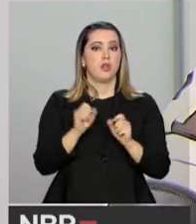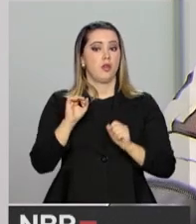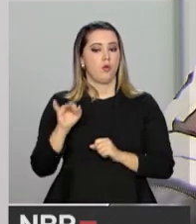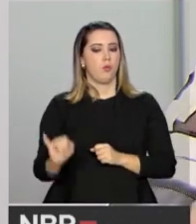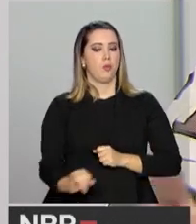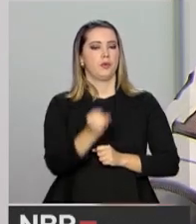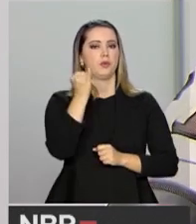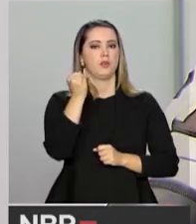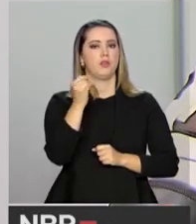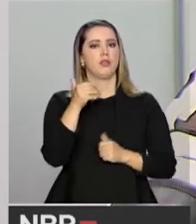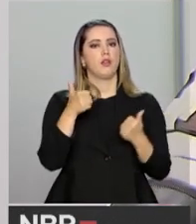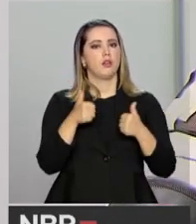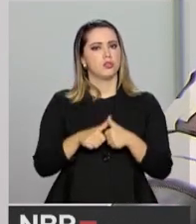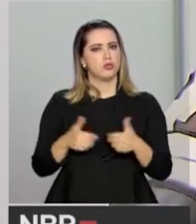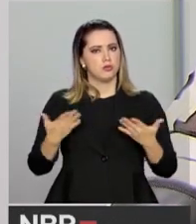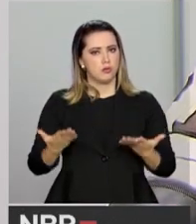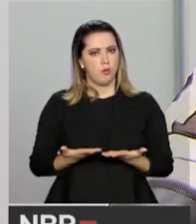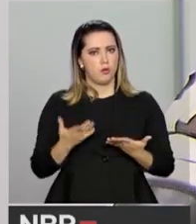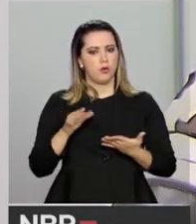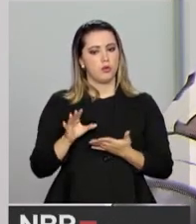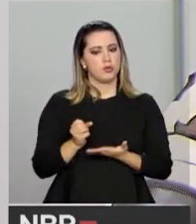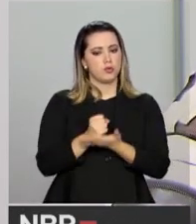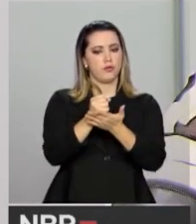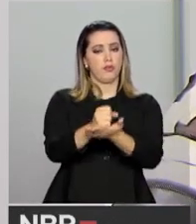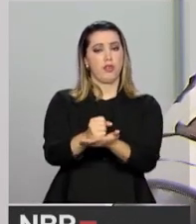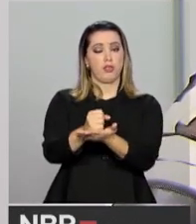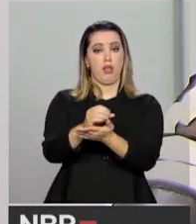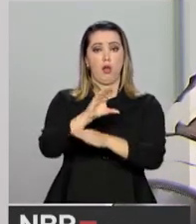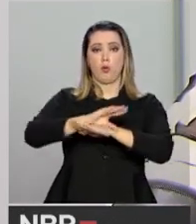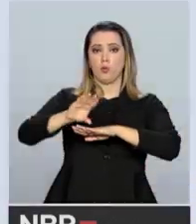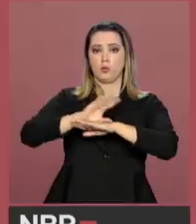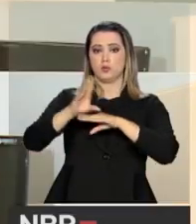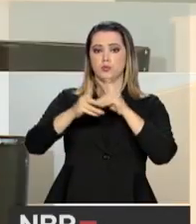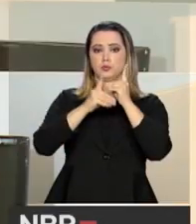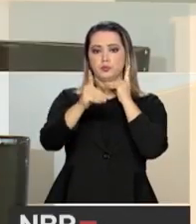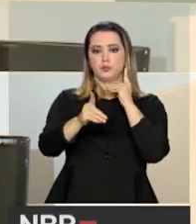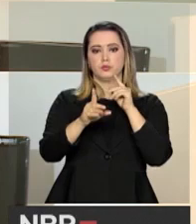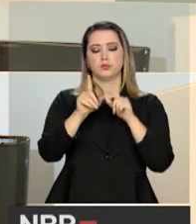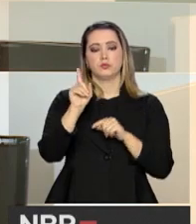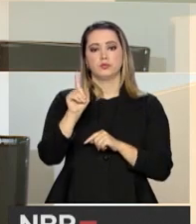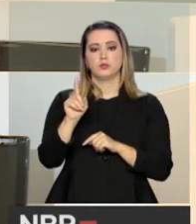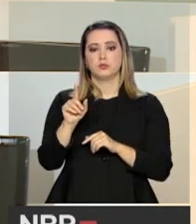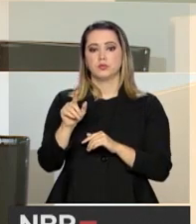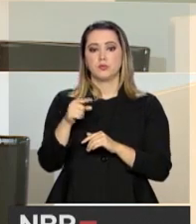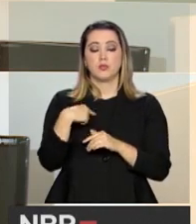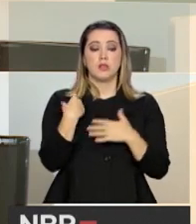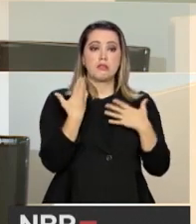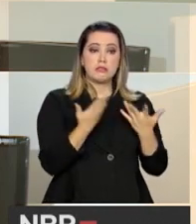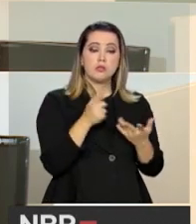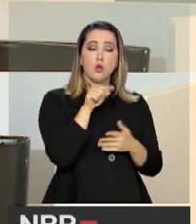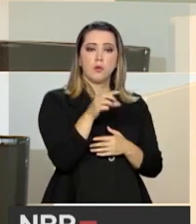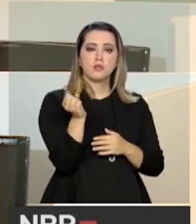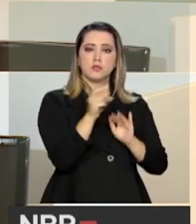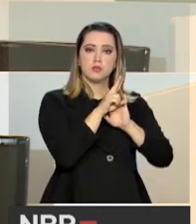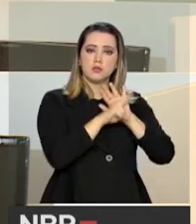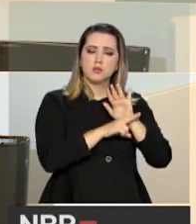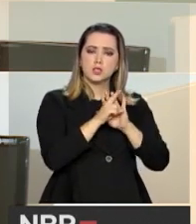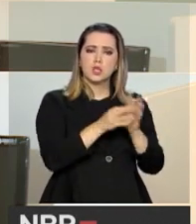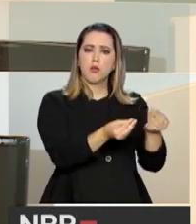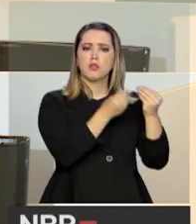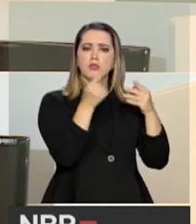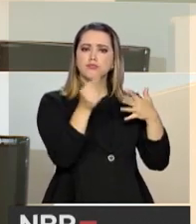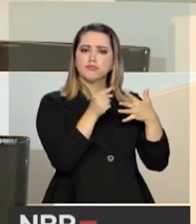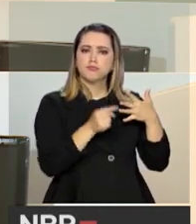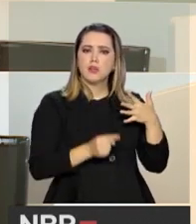oportunidade de ofertar cursos na modalidade à distância. Então, essa regulamentação traz várias questões,